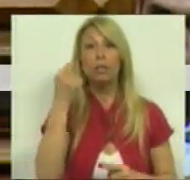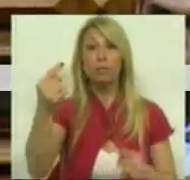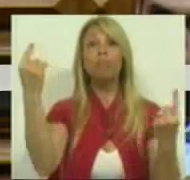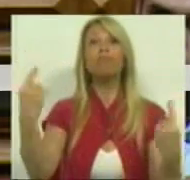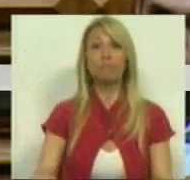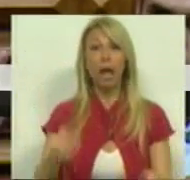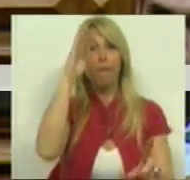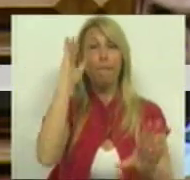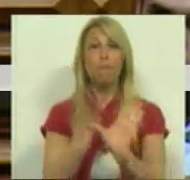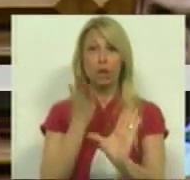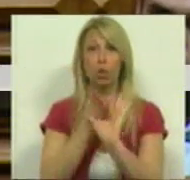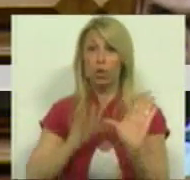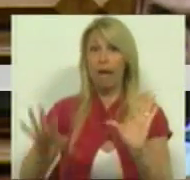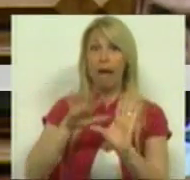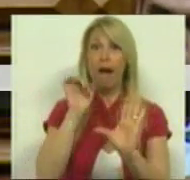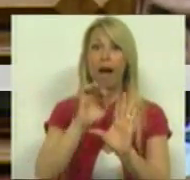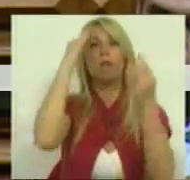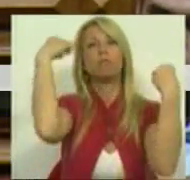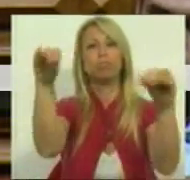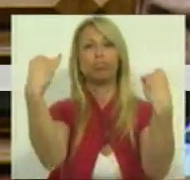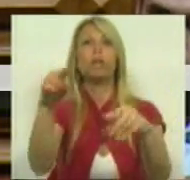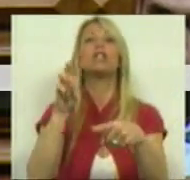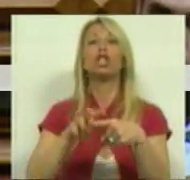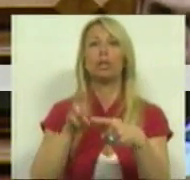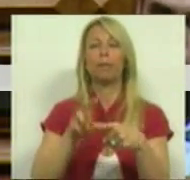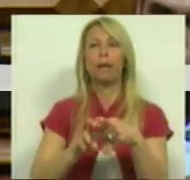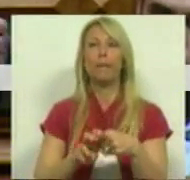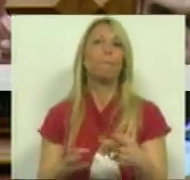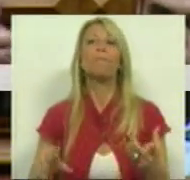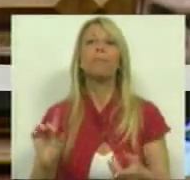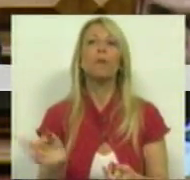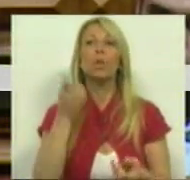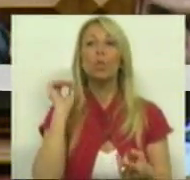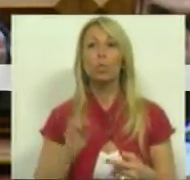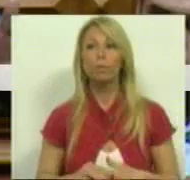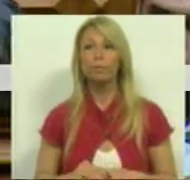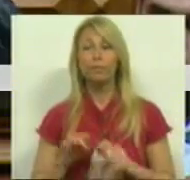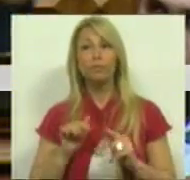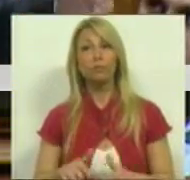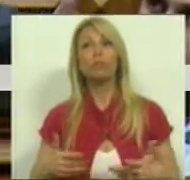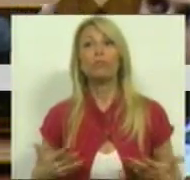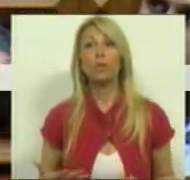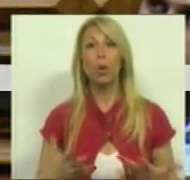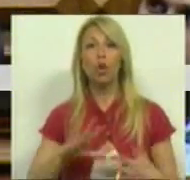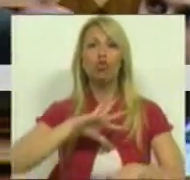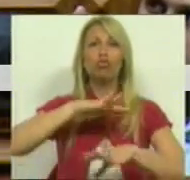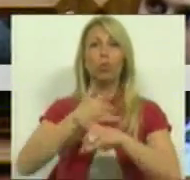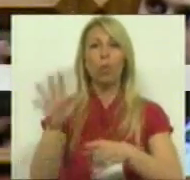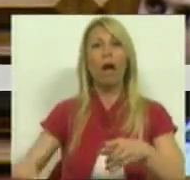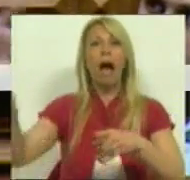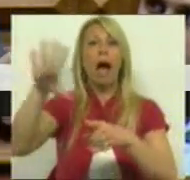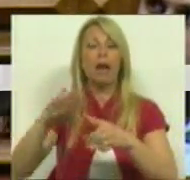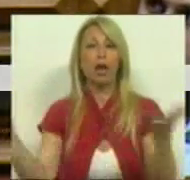Psicologia para a docência da disciplina. E não que estejam hoje noutros ramos do saber,